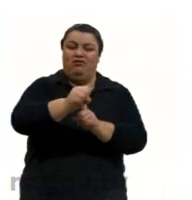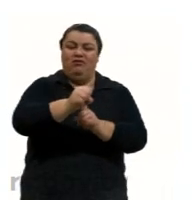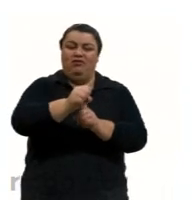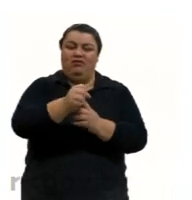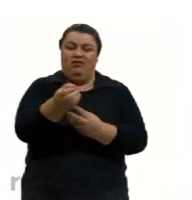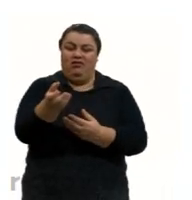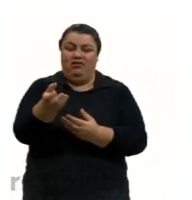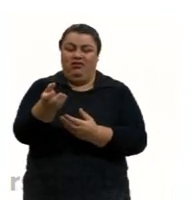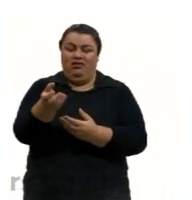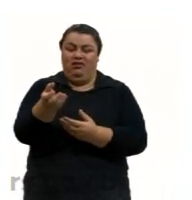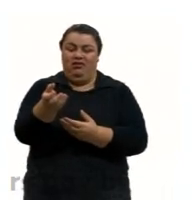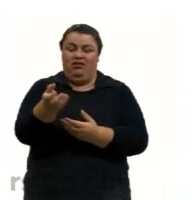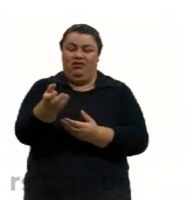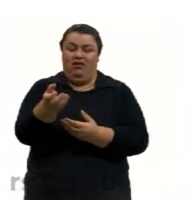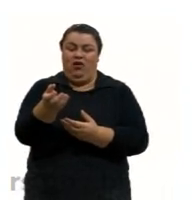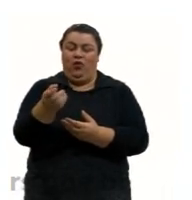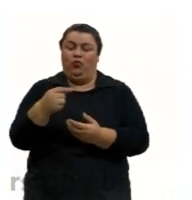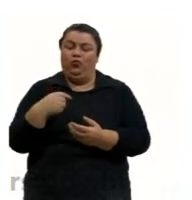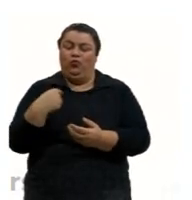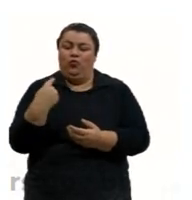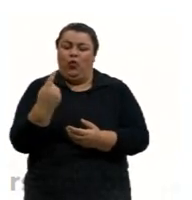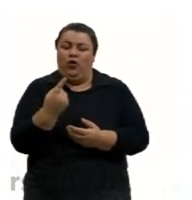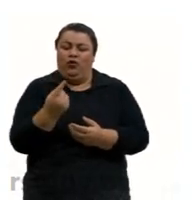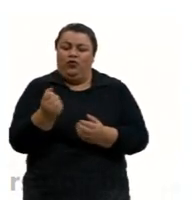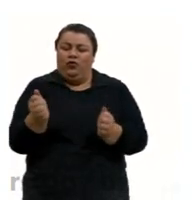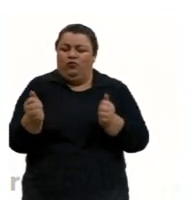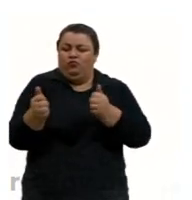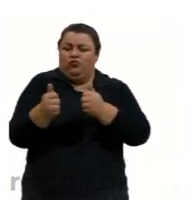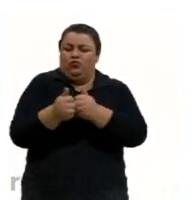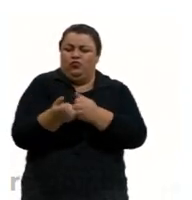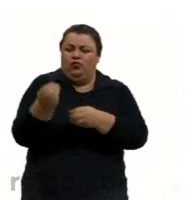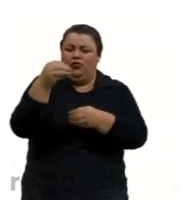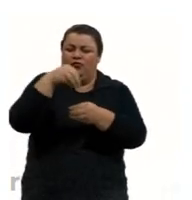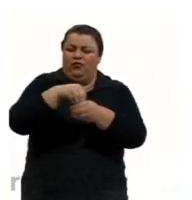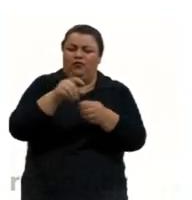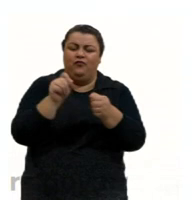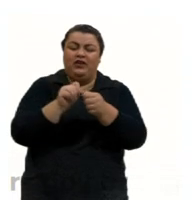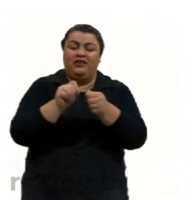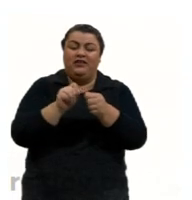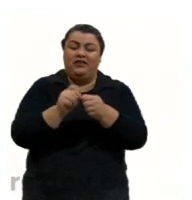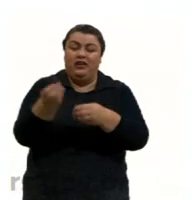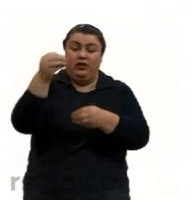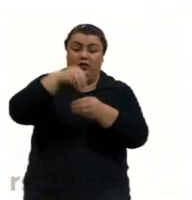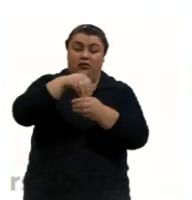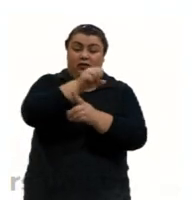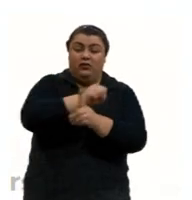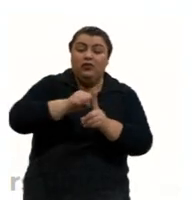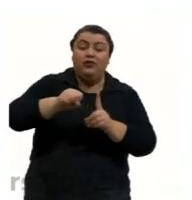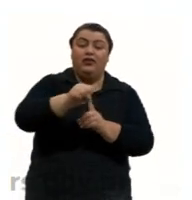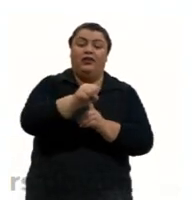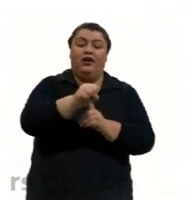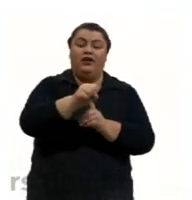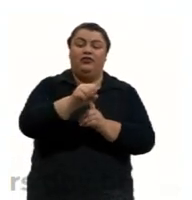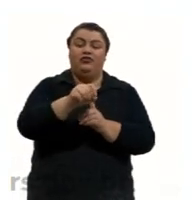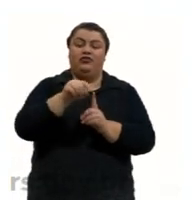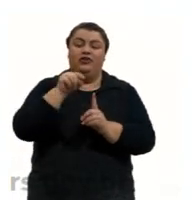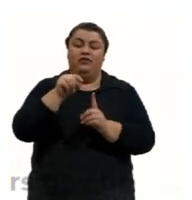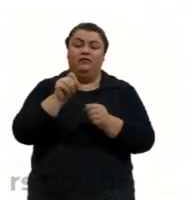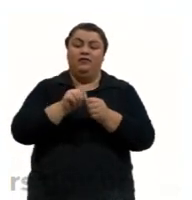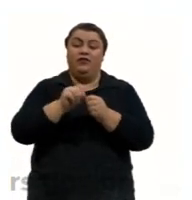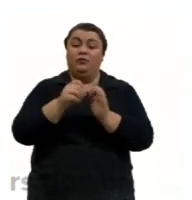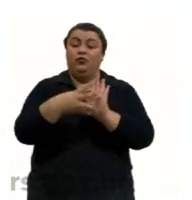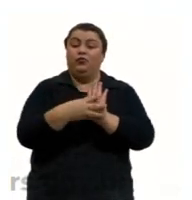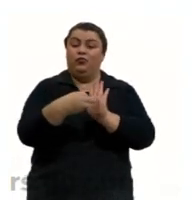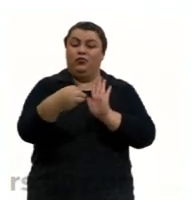enturmando, nós vamos nos fazendo parte da sociedade e nós vamos reproduzindo